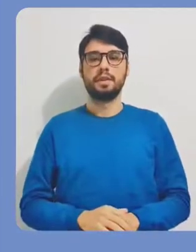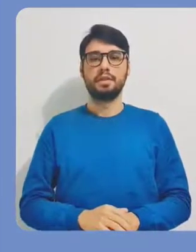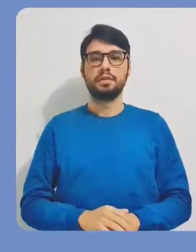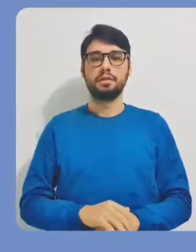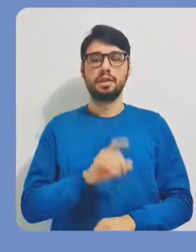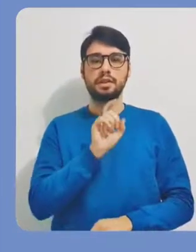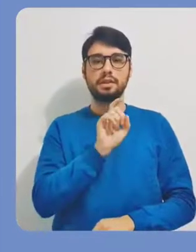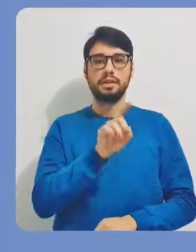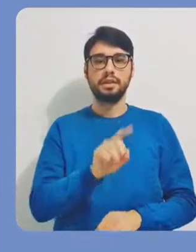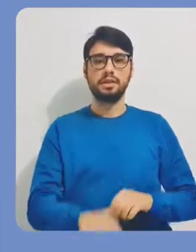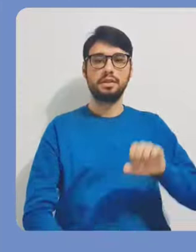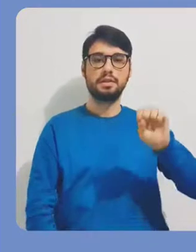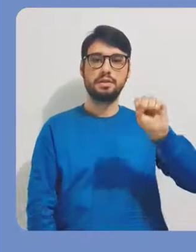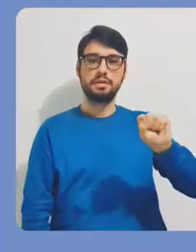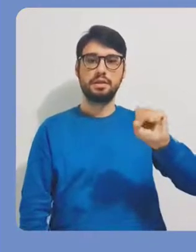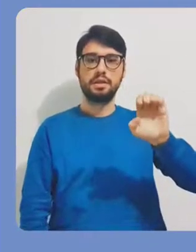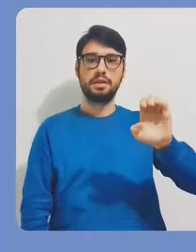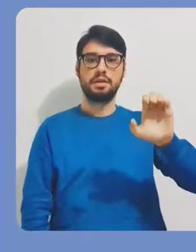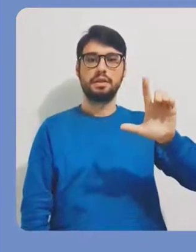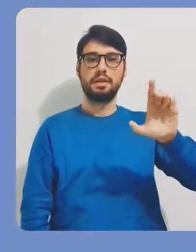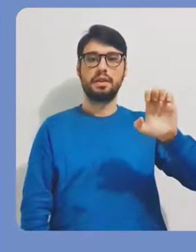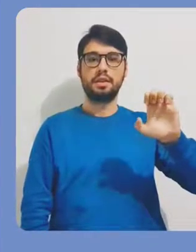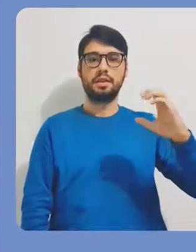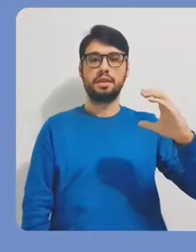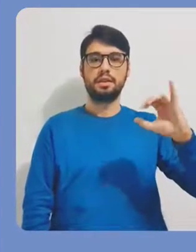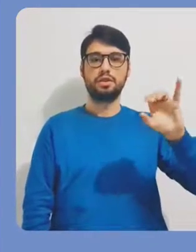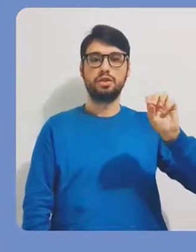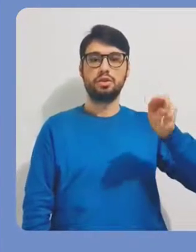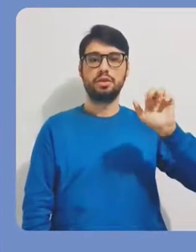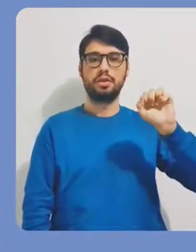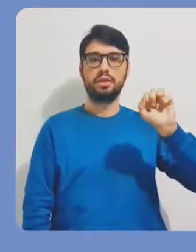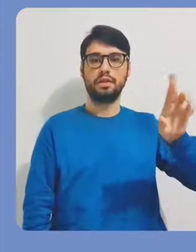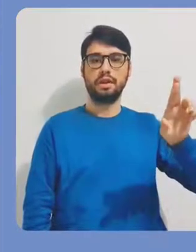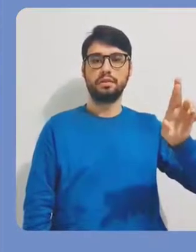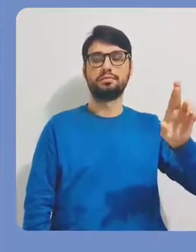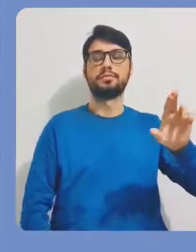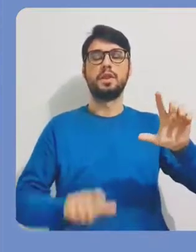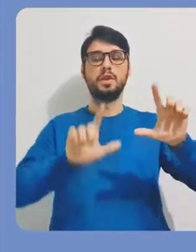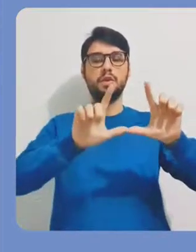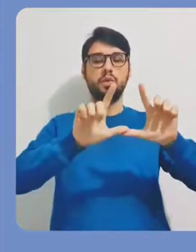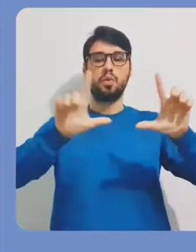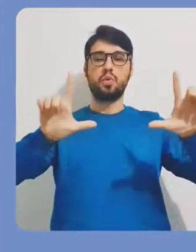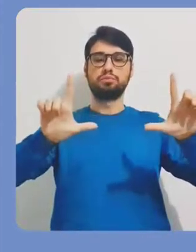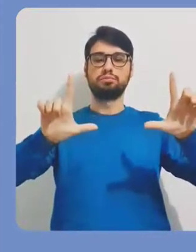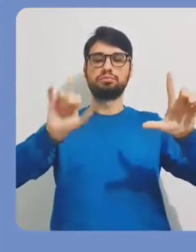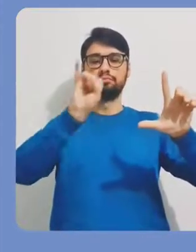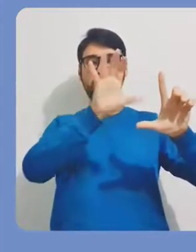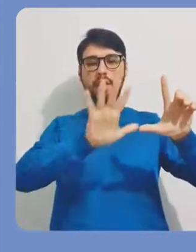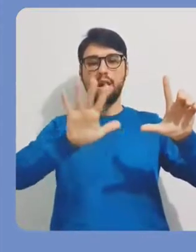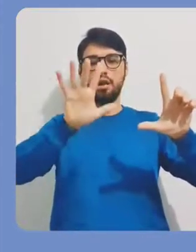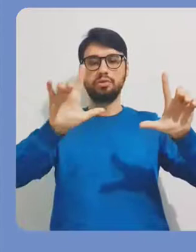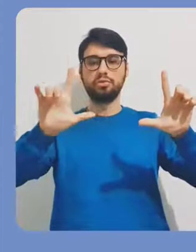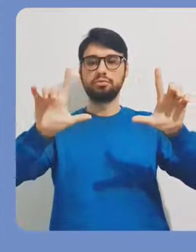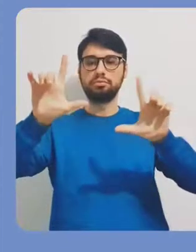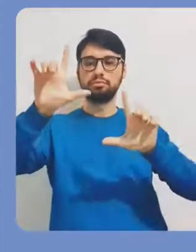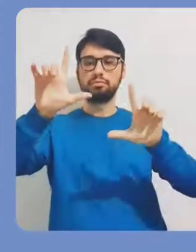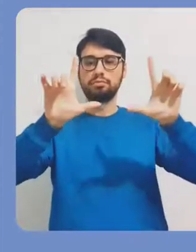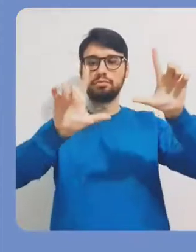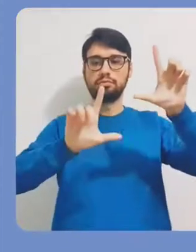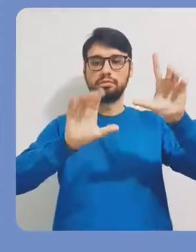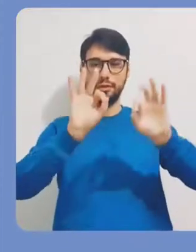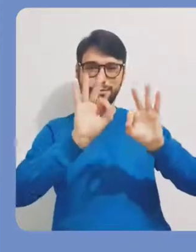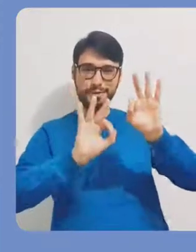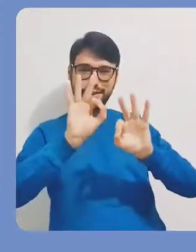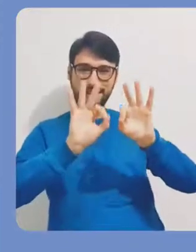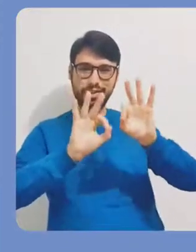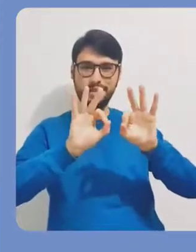Selecionei a imagem, clico em selecionar. Faço o recorte necessário, pegando toda a área da